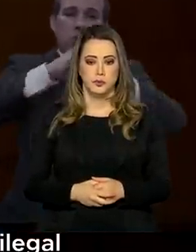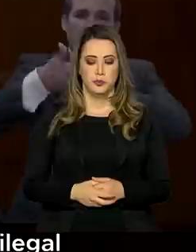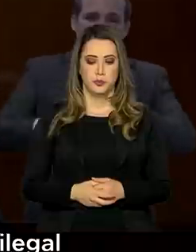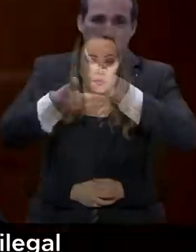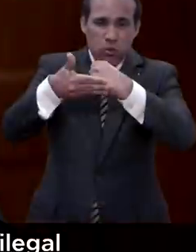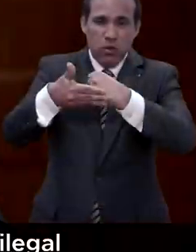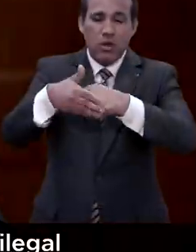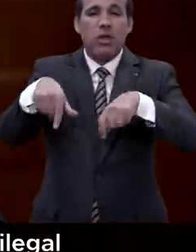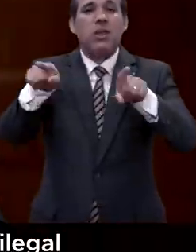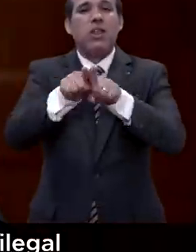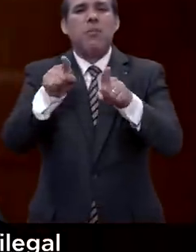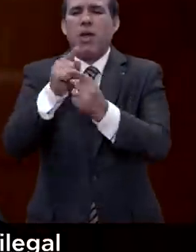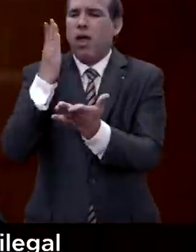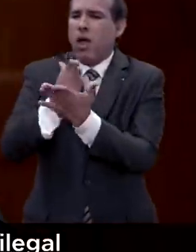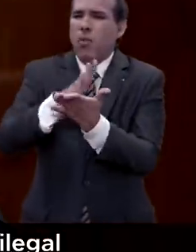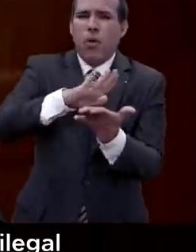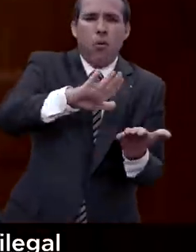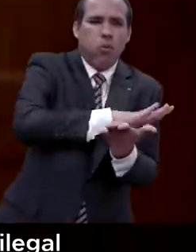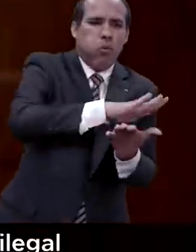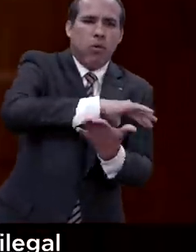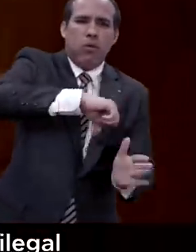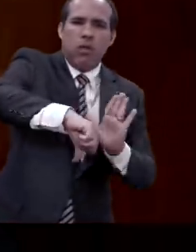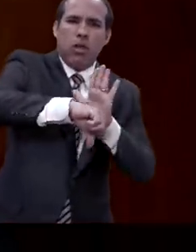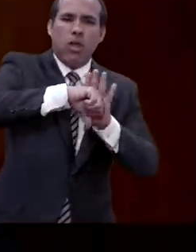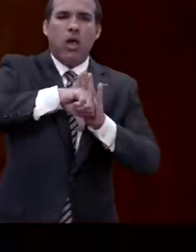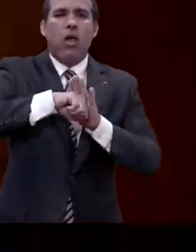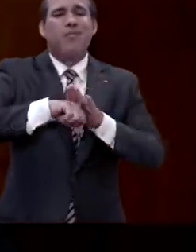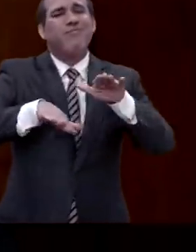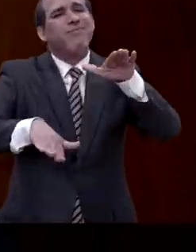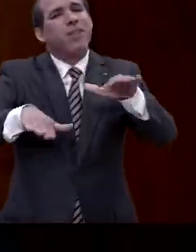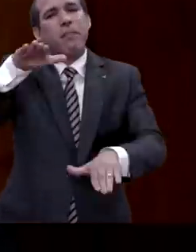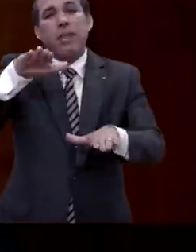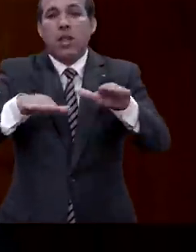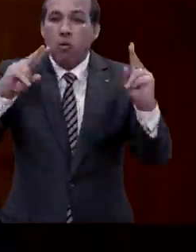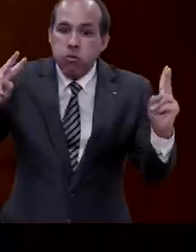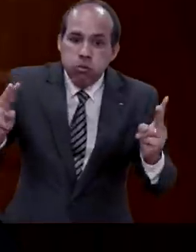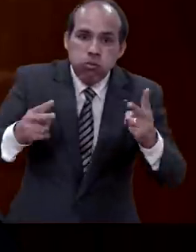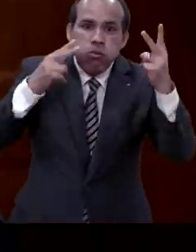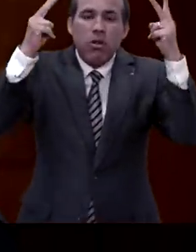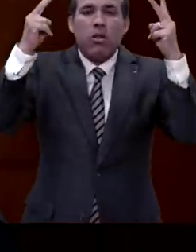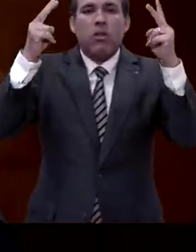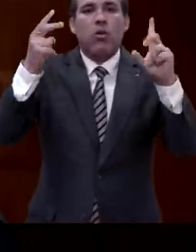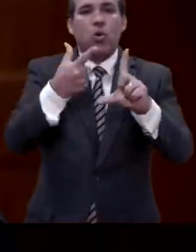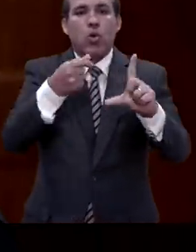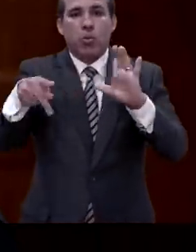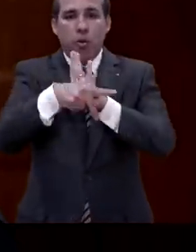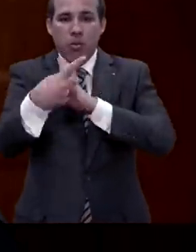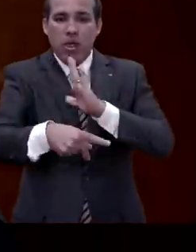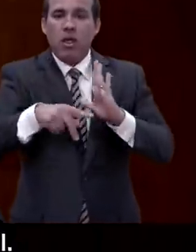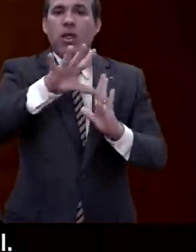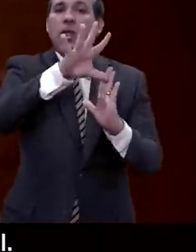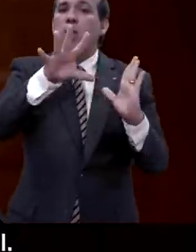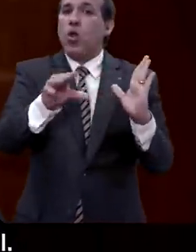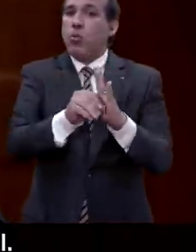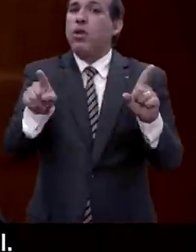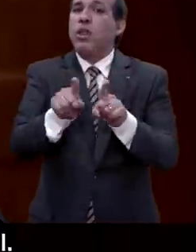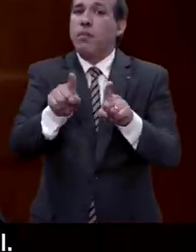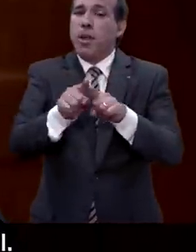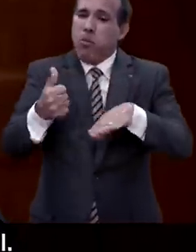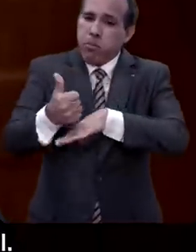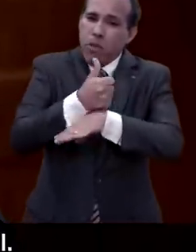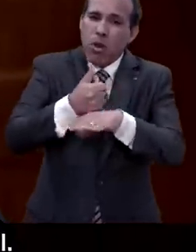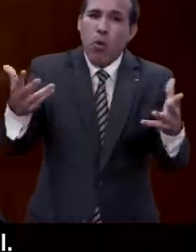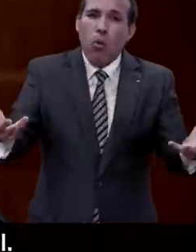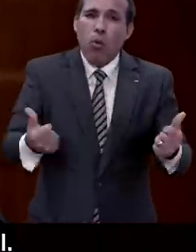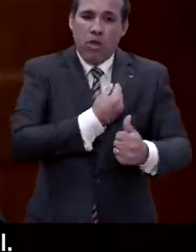sustentável e o fim do desmatamento ilegal dependem da valorização da economia amazônica e da melhoria